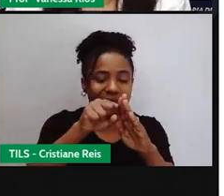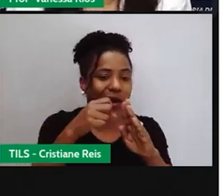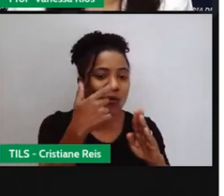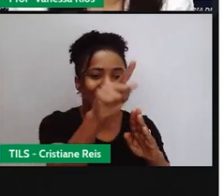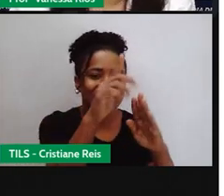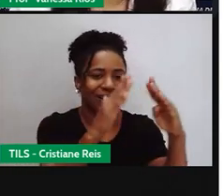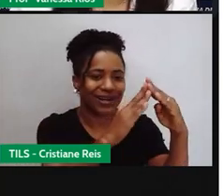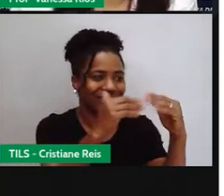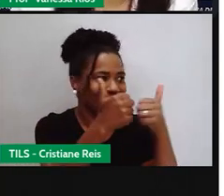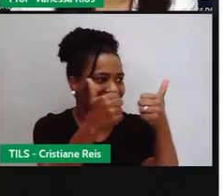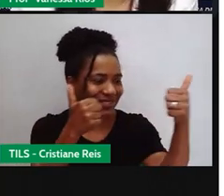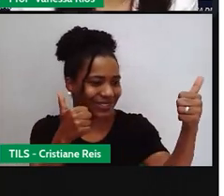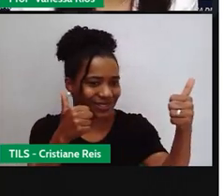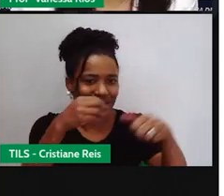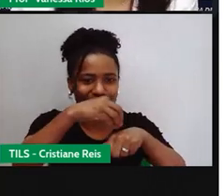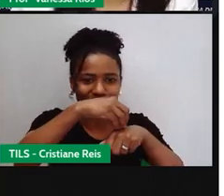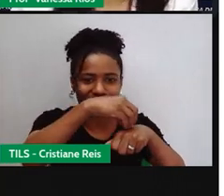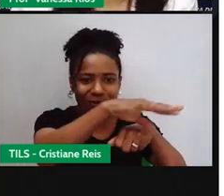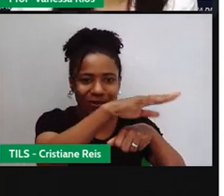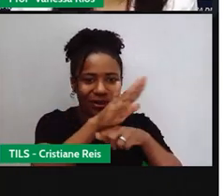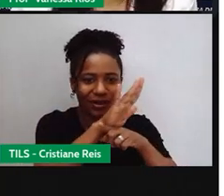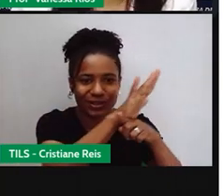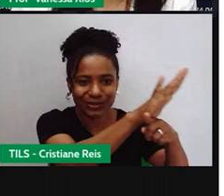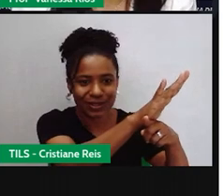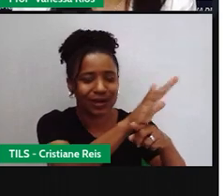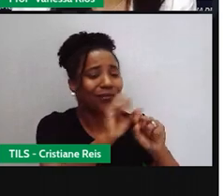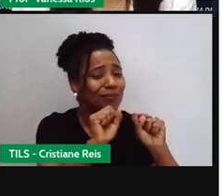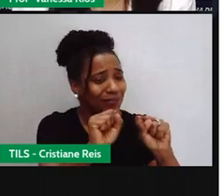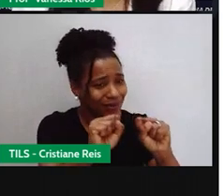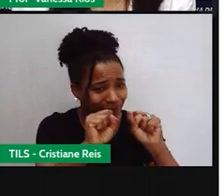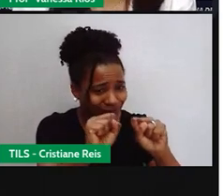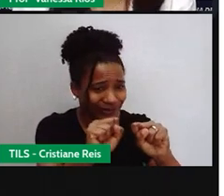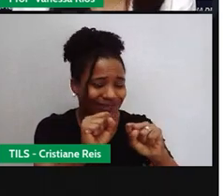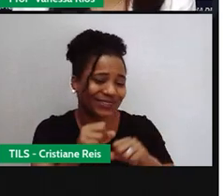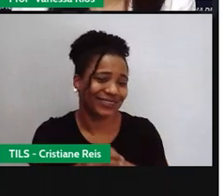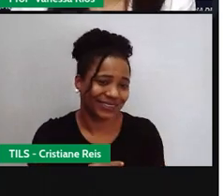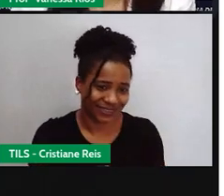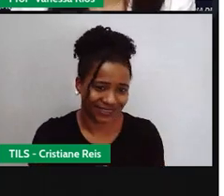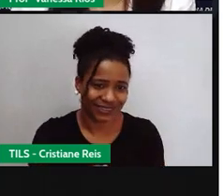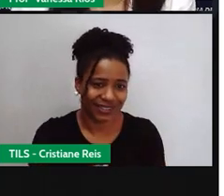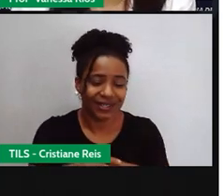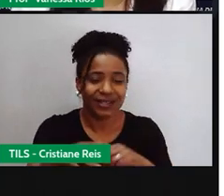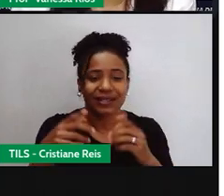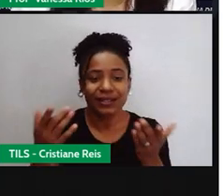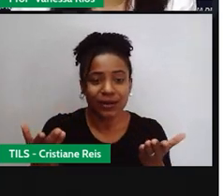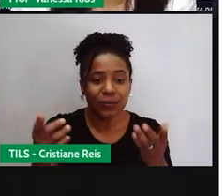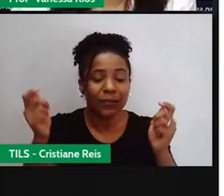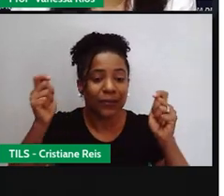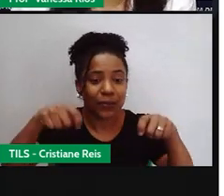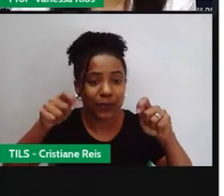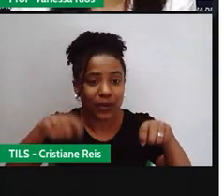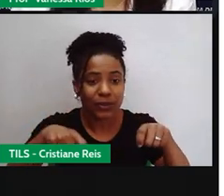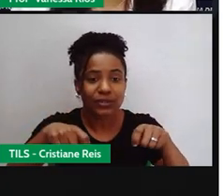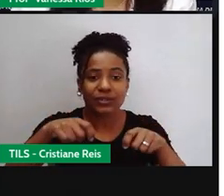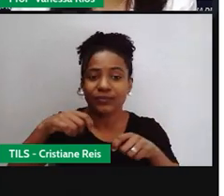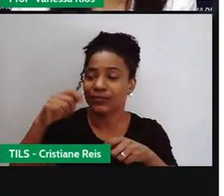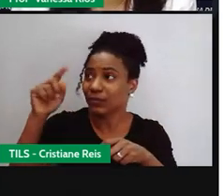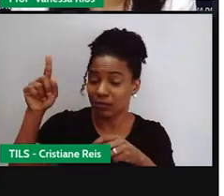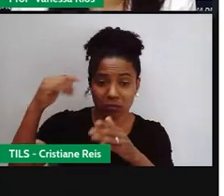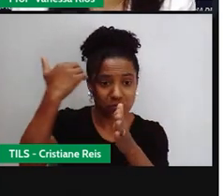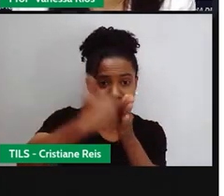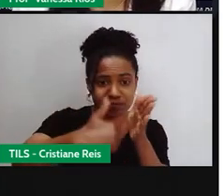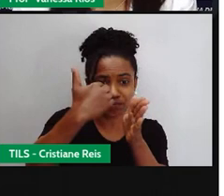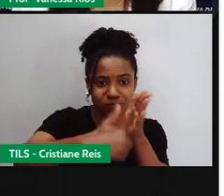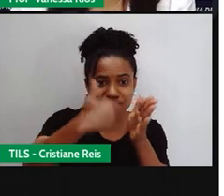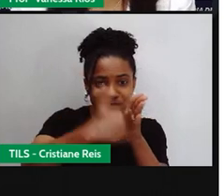que ela tenha, né, para um outro lugar que ela tenha o consumo de energia elétrica e aí haver um abatimento,